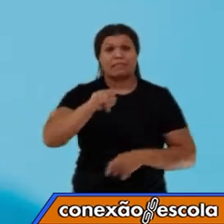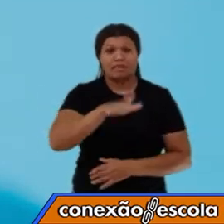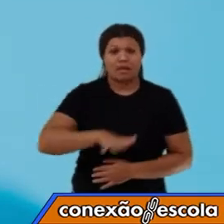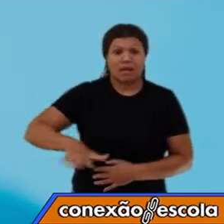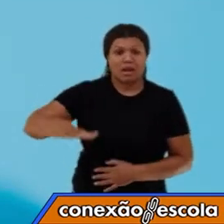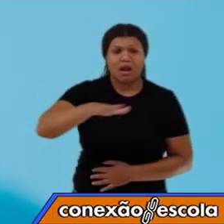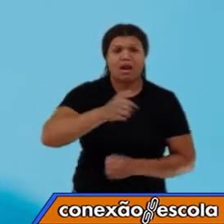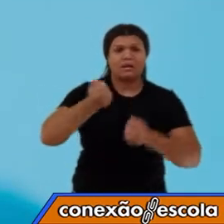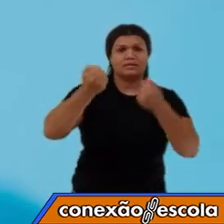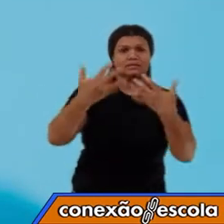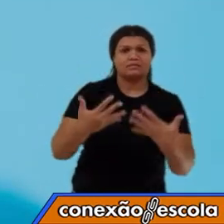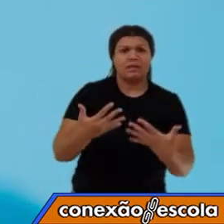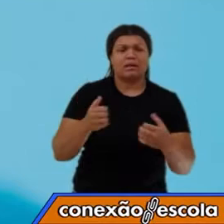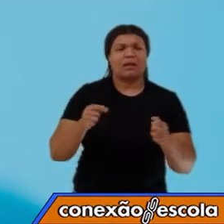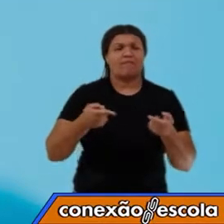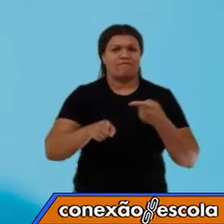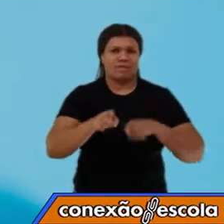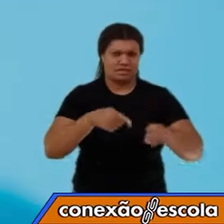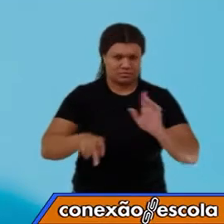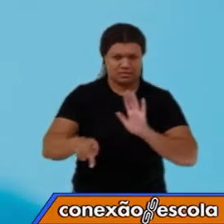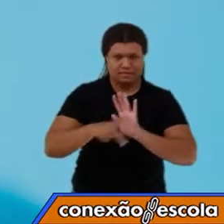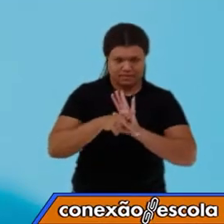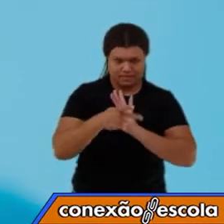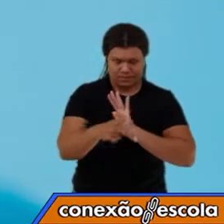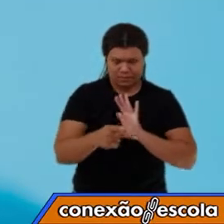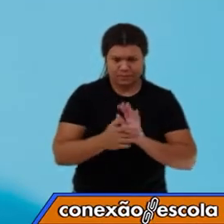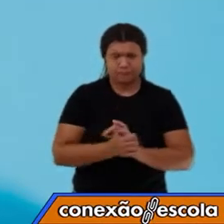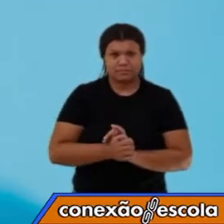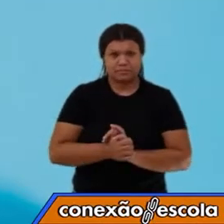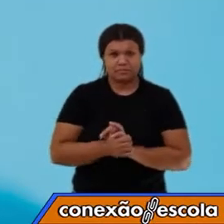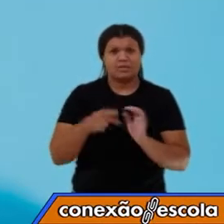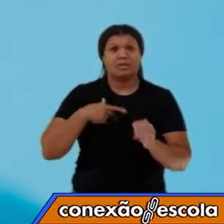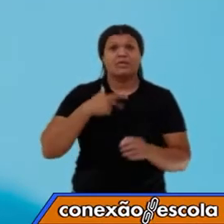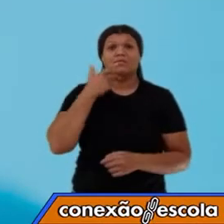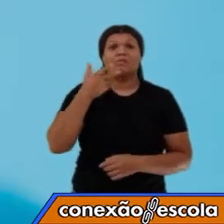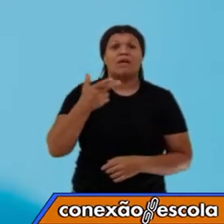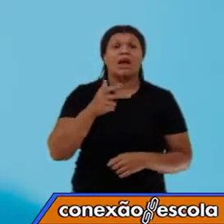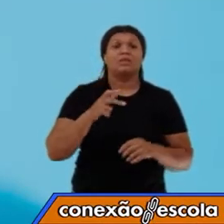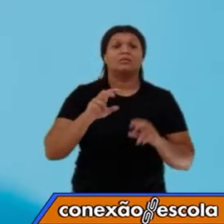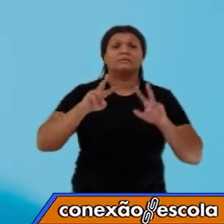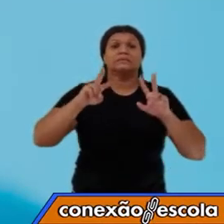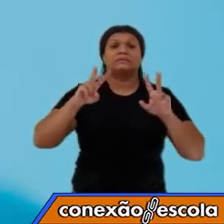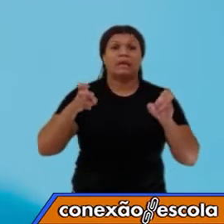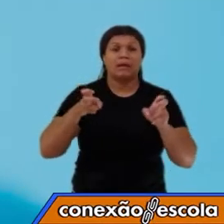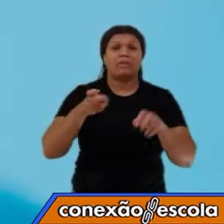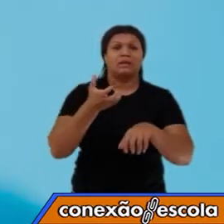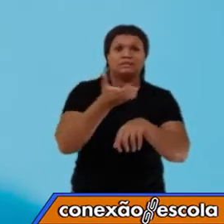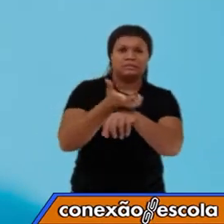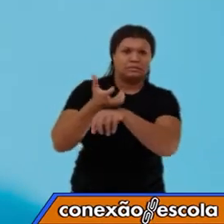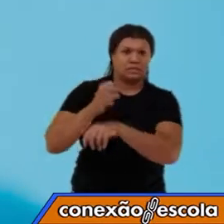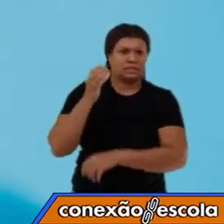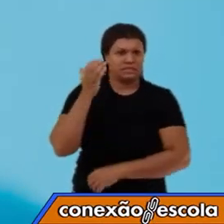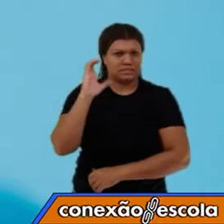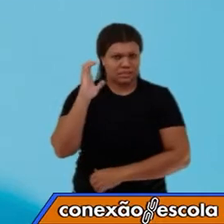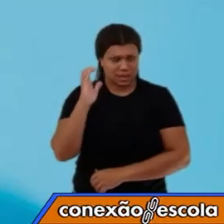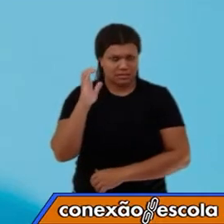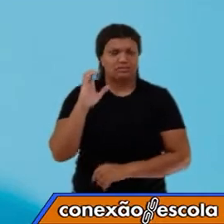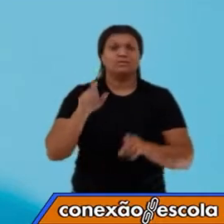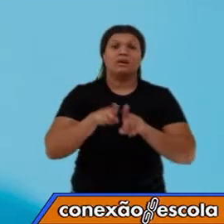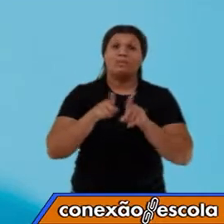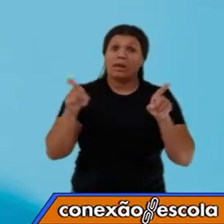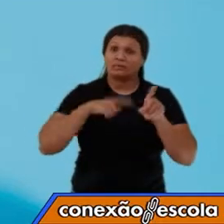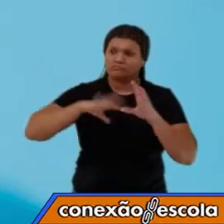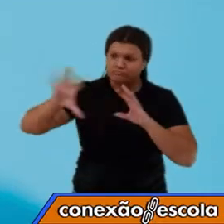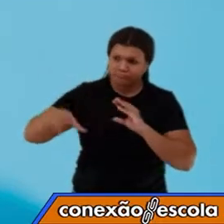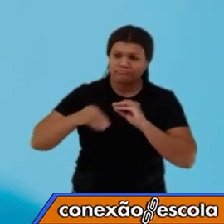uma área da física. Quando nós falamos aqui o componente curricular ciências da natureza, nós estamos